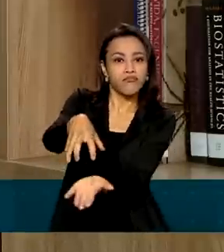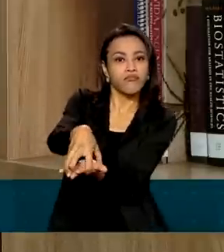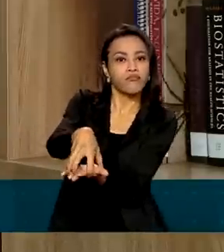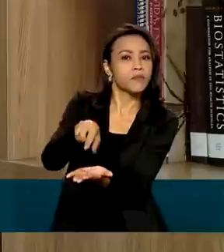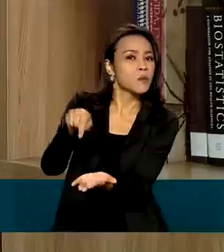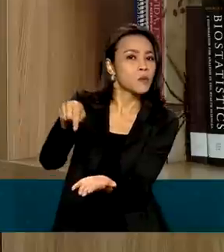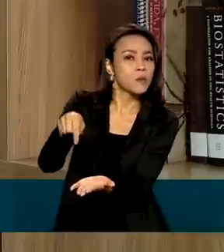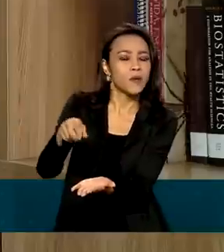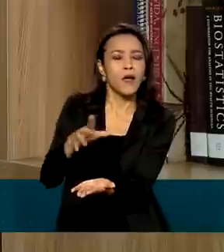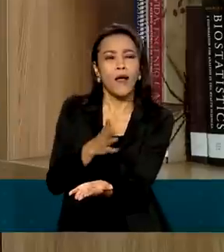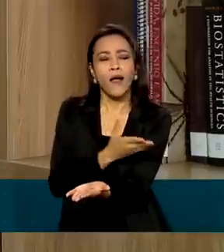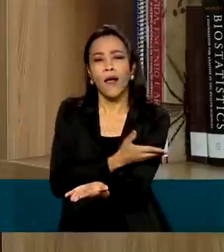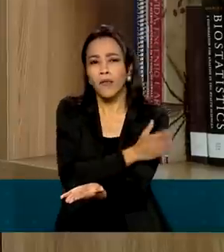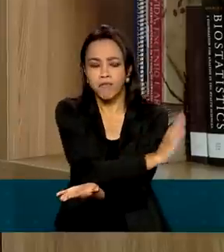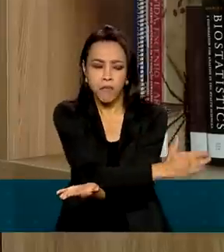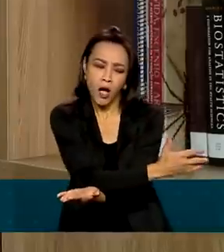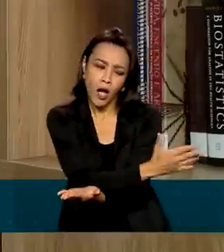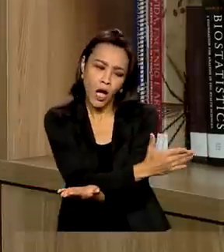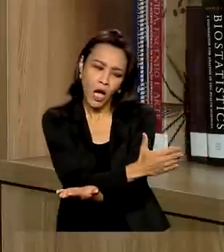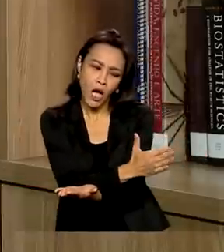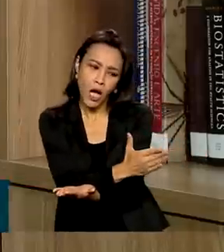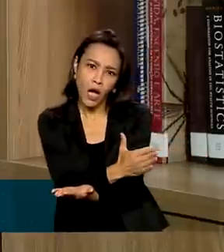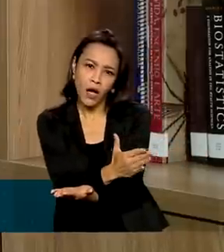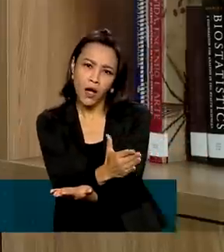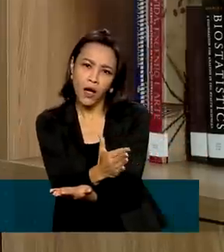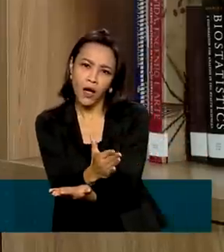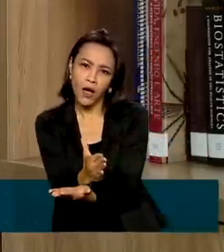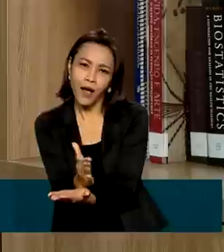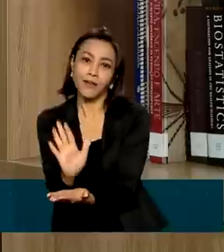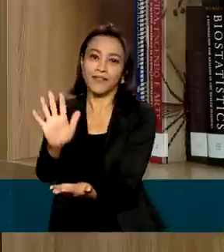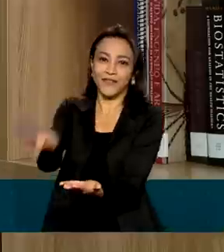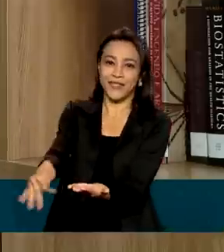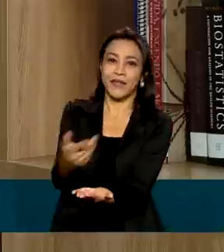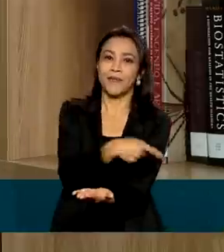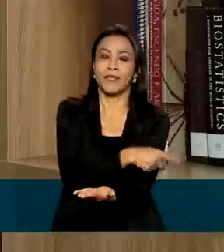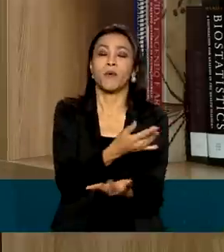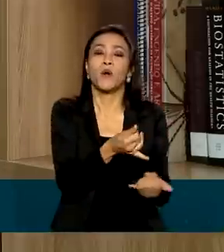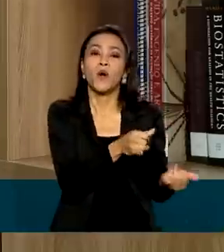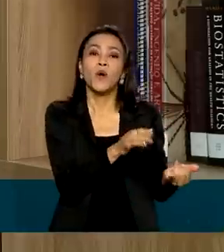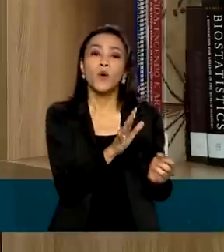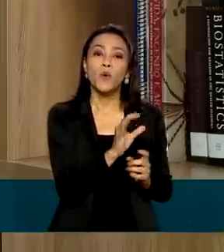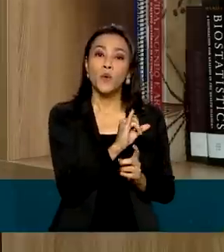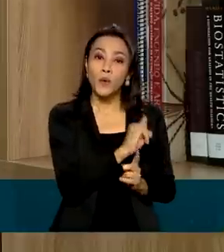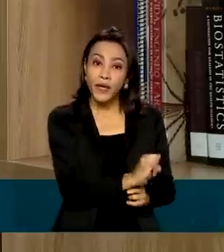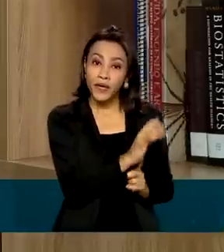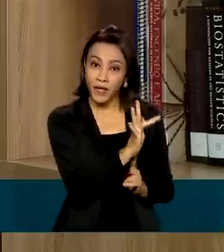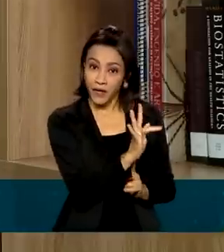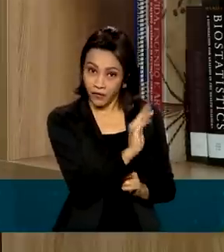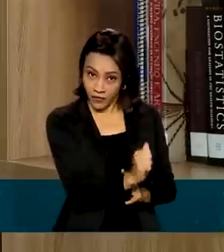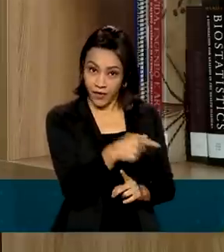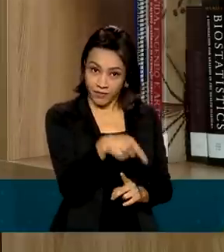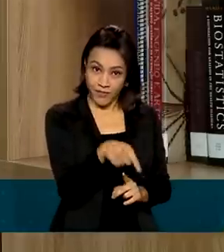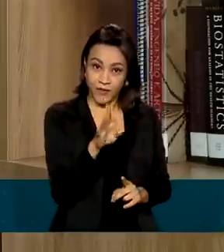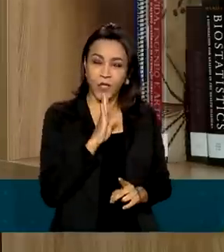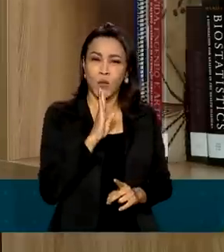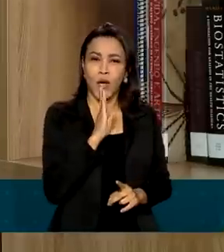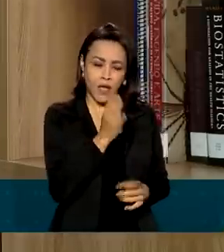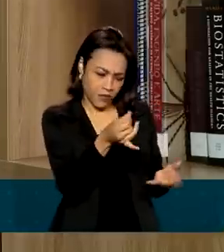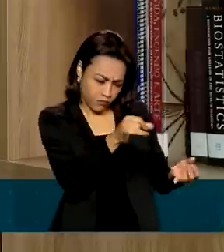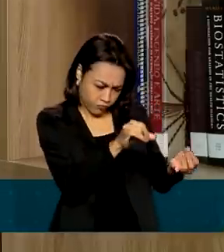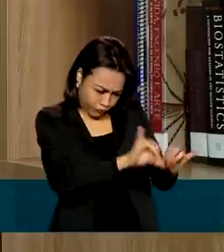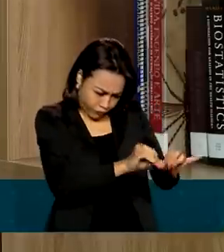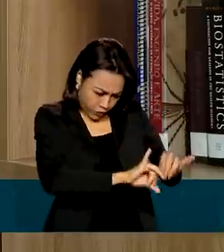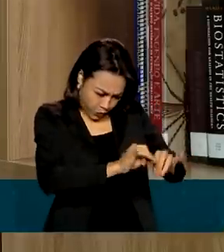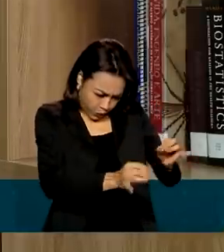é quando você pega o IFA, que é palavra mais conhecida, que é o produto